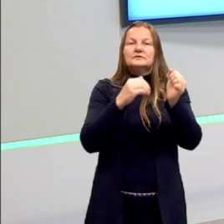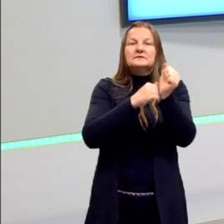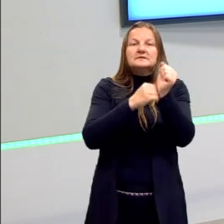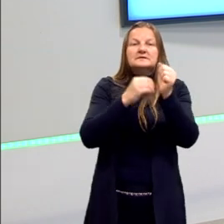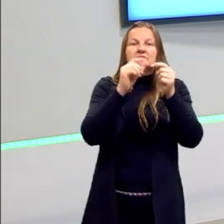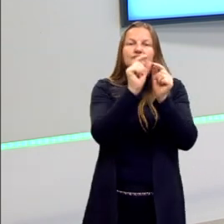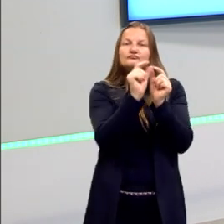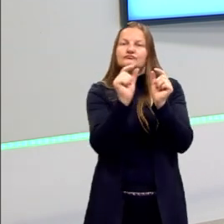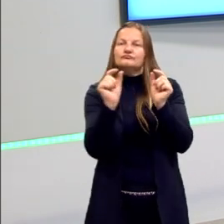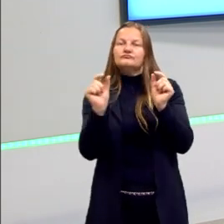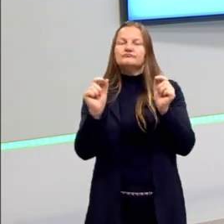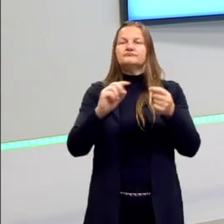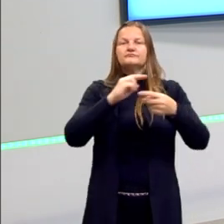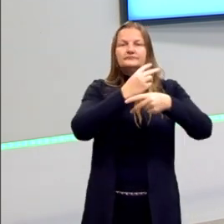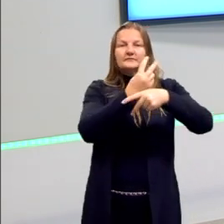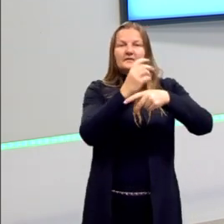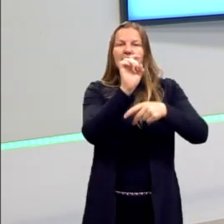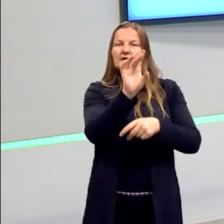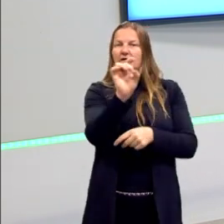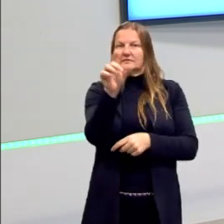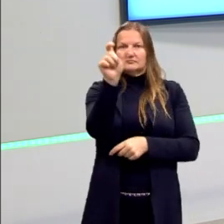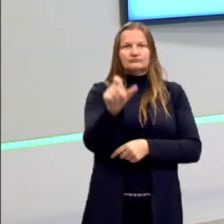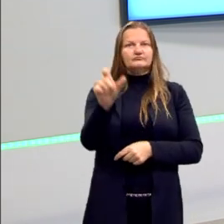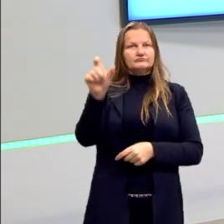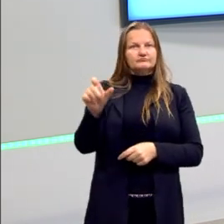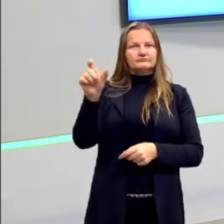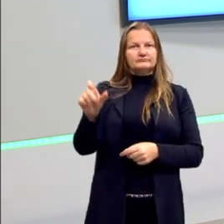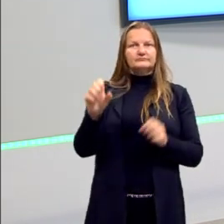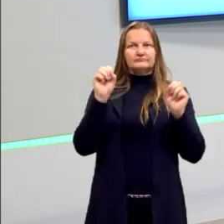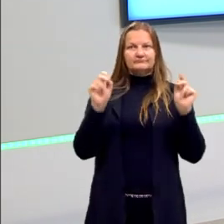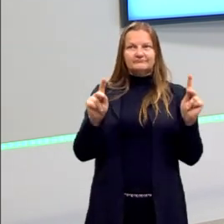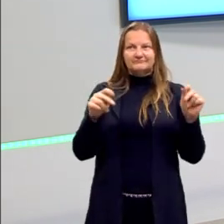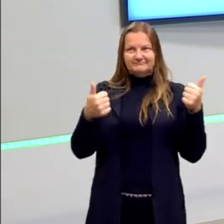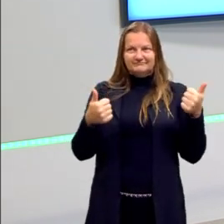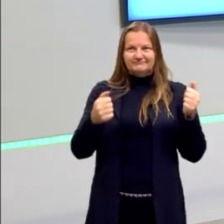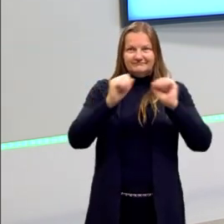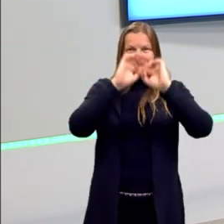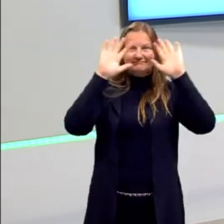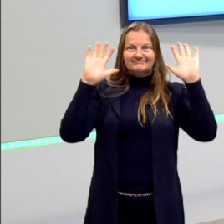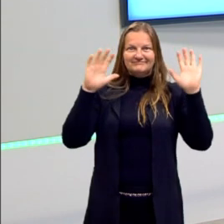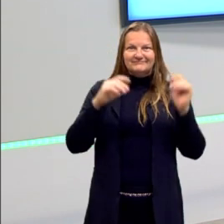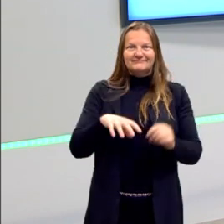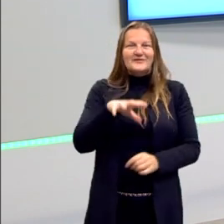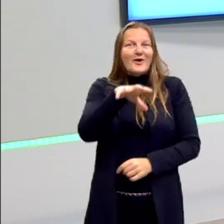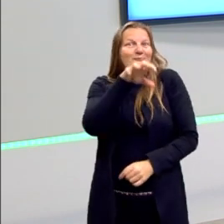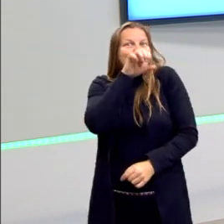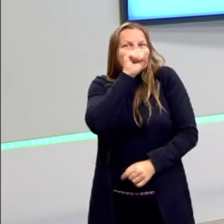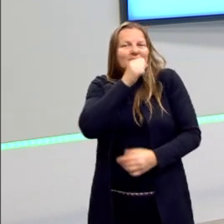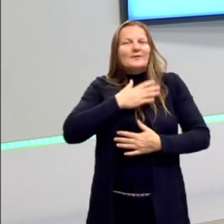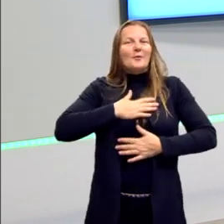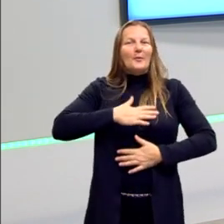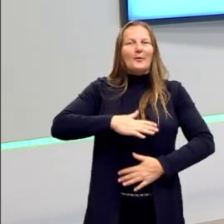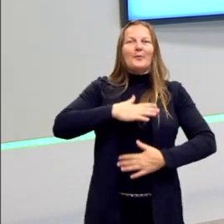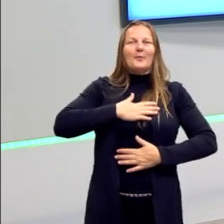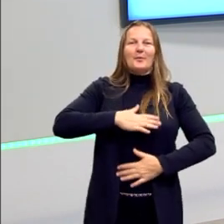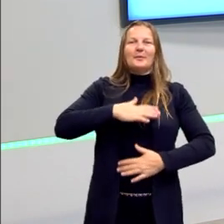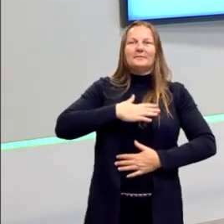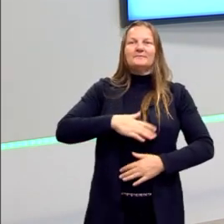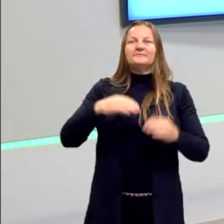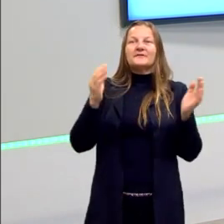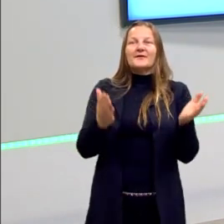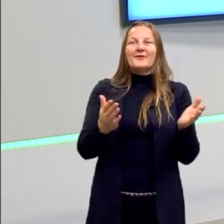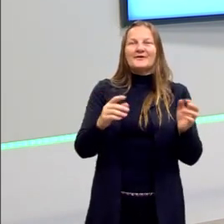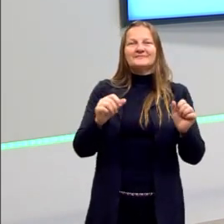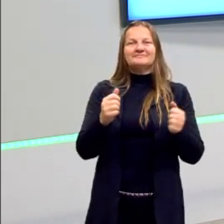de genes de cada indivíduo. Certo? Até aí? Dá uma respirada. Agora,